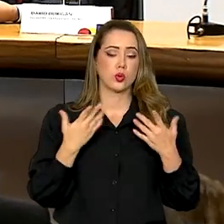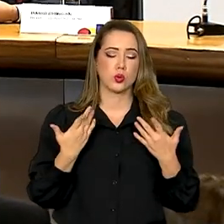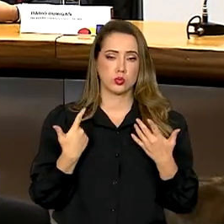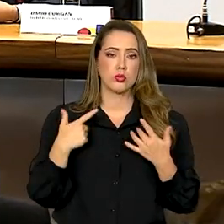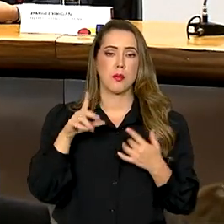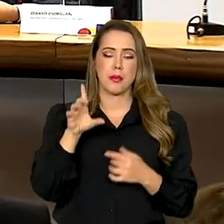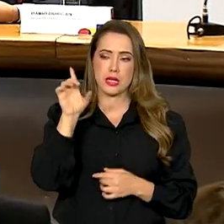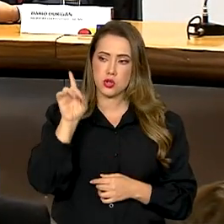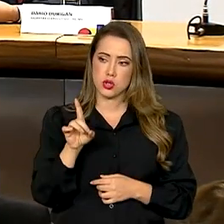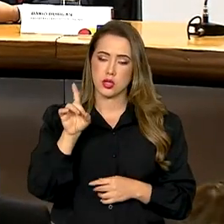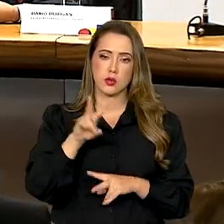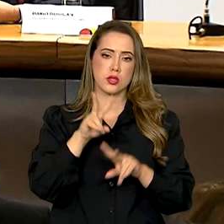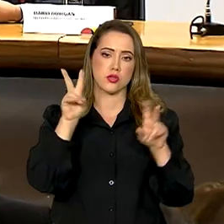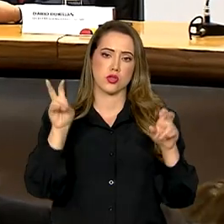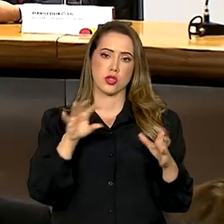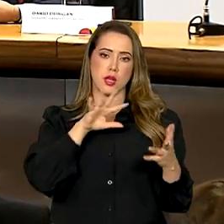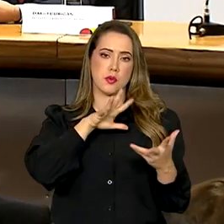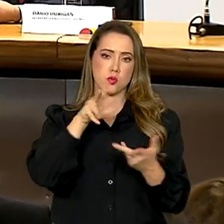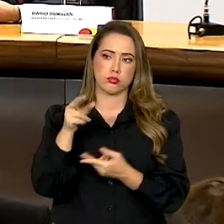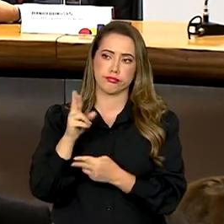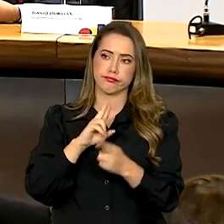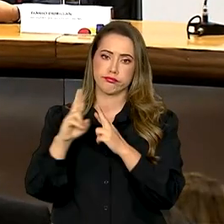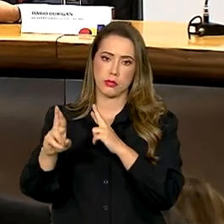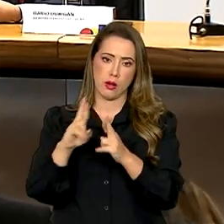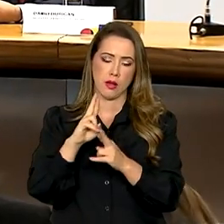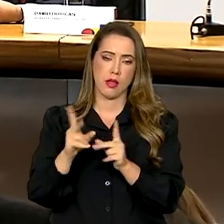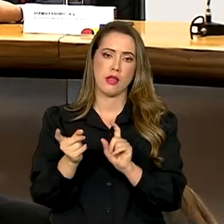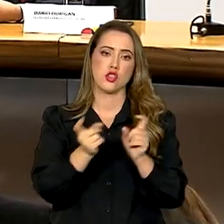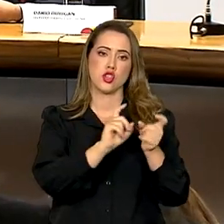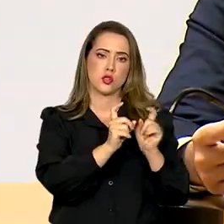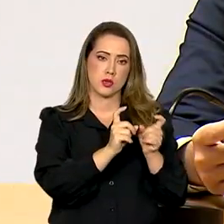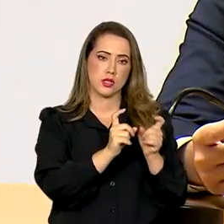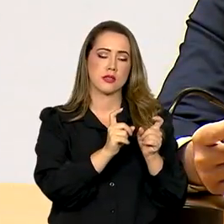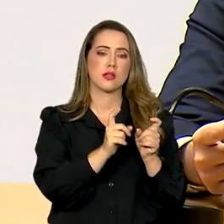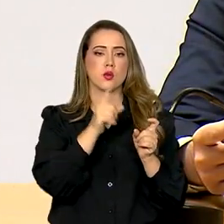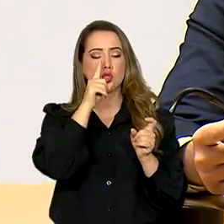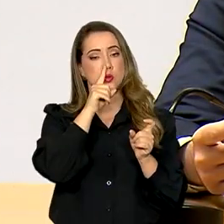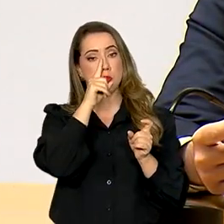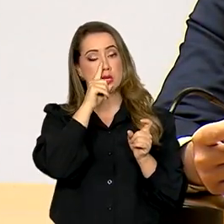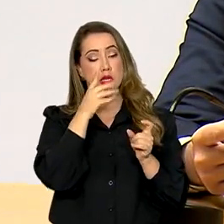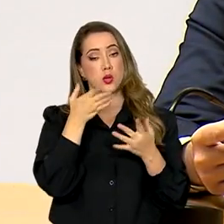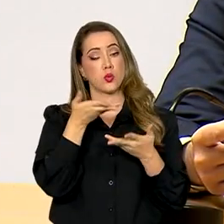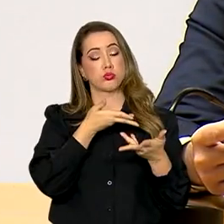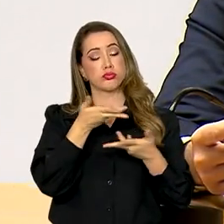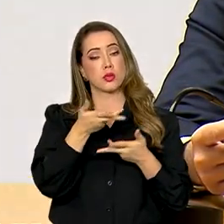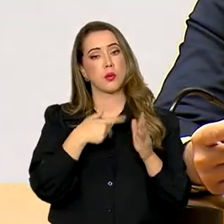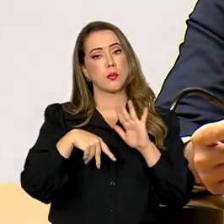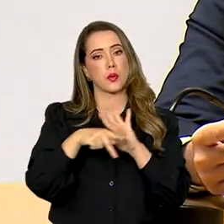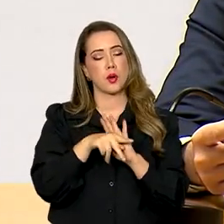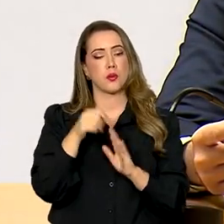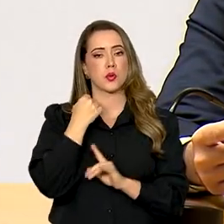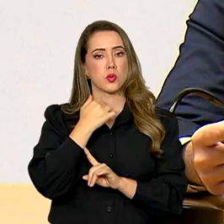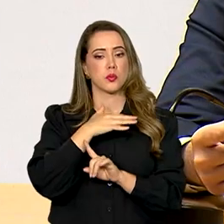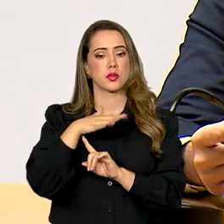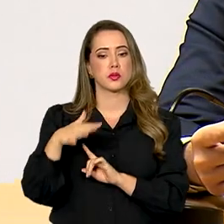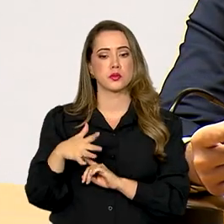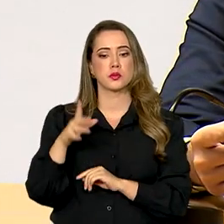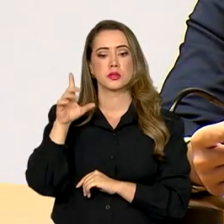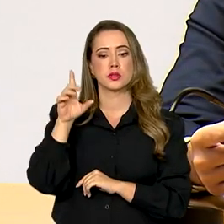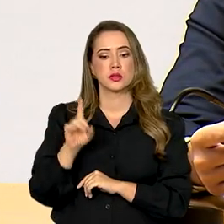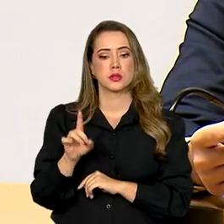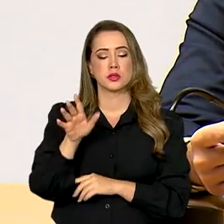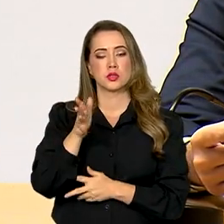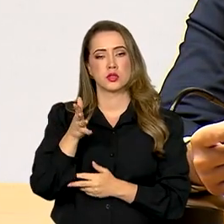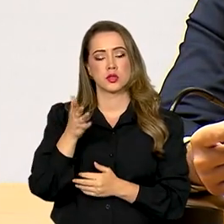para a Diretoria de Assuntos Internacionais e de Gestão de Riscos Corporativos e a Diretoria de Relacionamento,